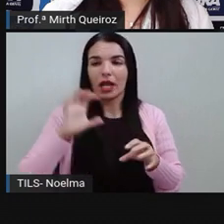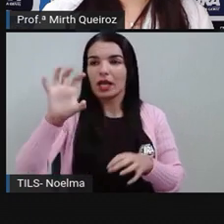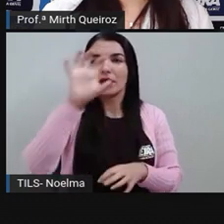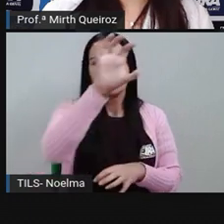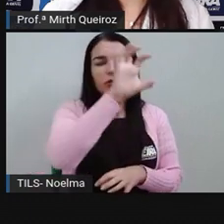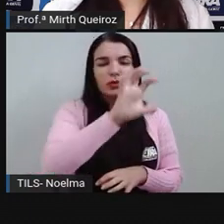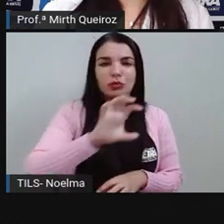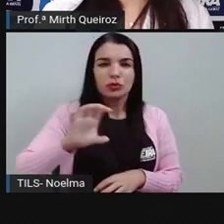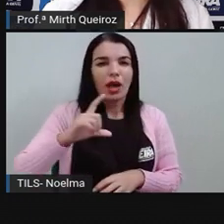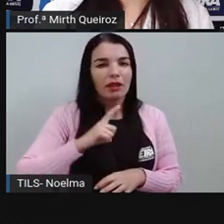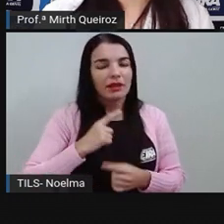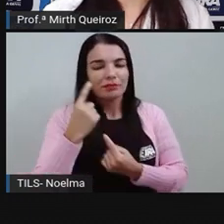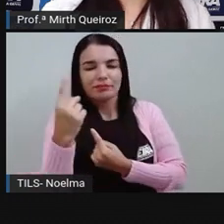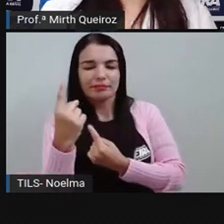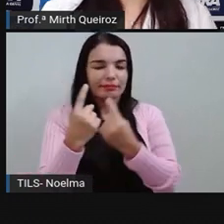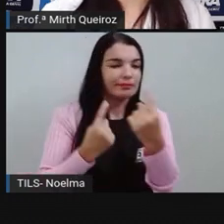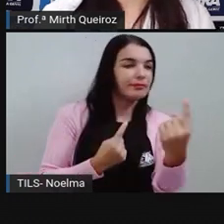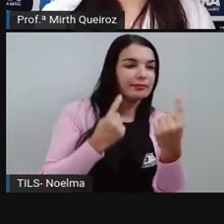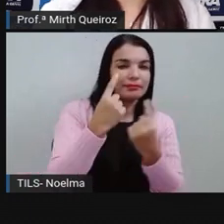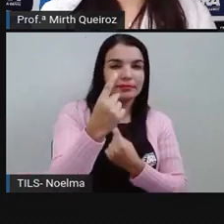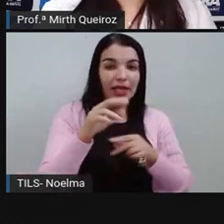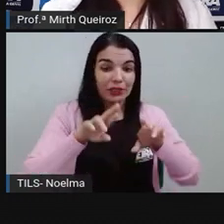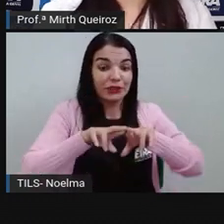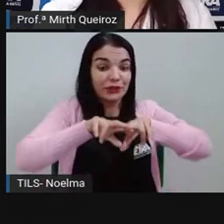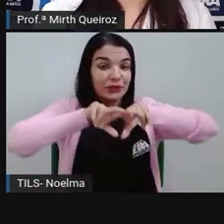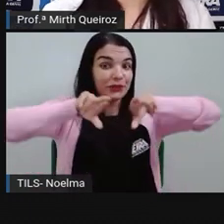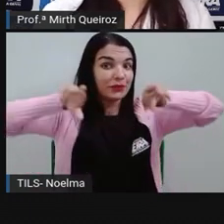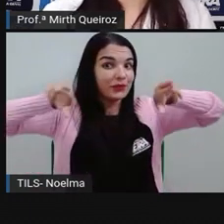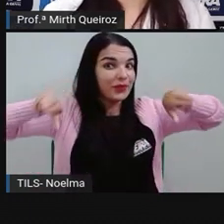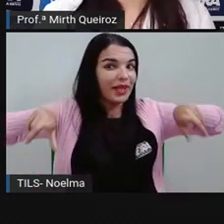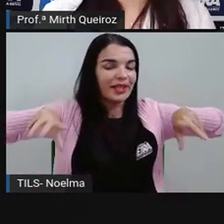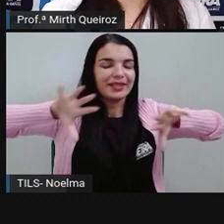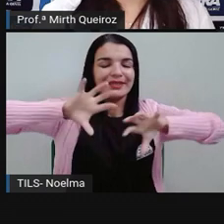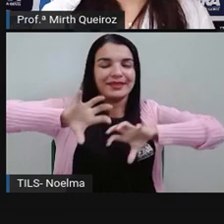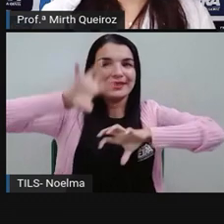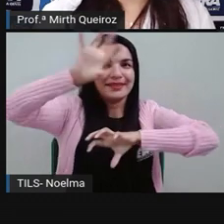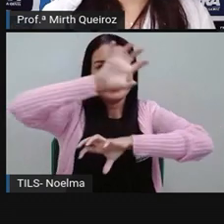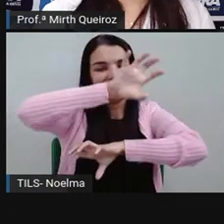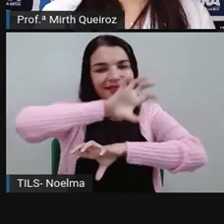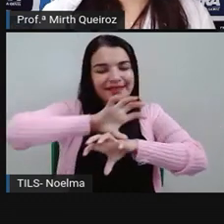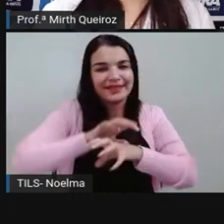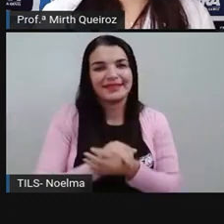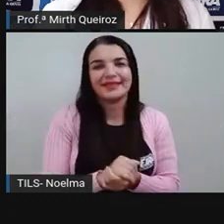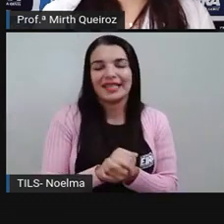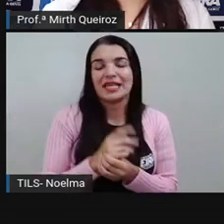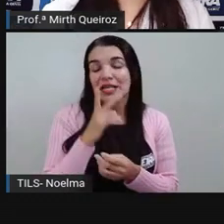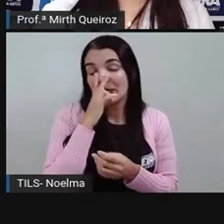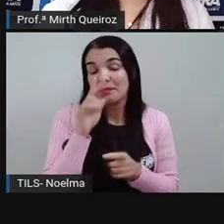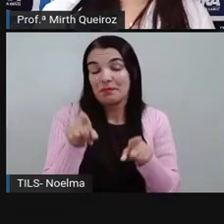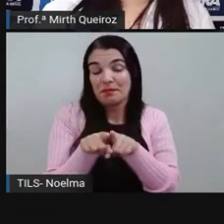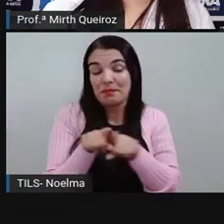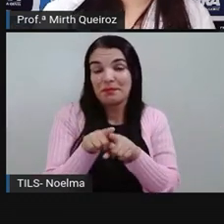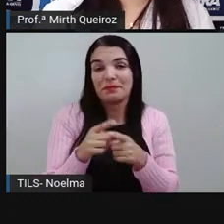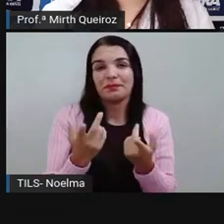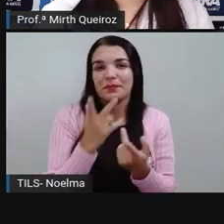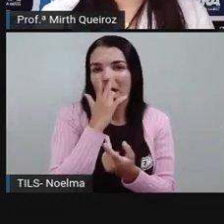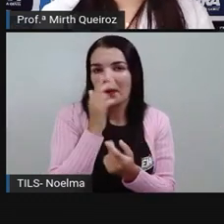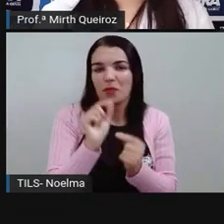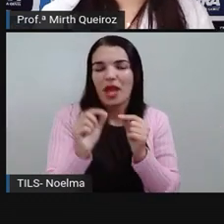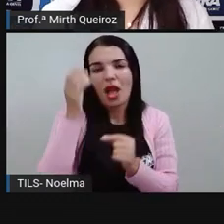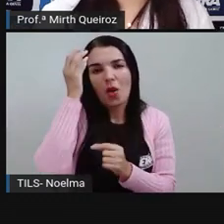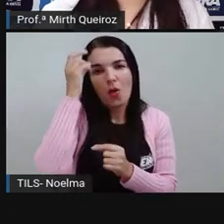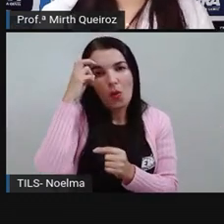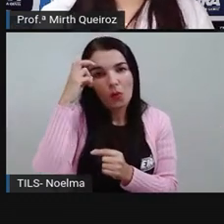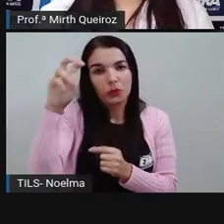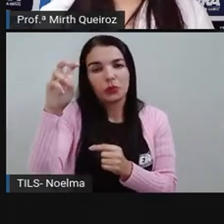elas têm algo que as torna, né? De certa forma aí, um pouco parecidas. Pode ser a cultura, pode